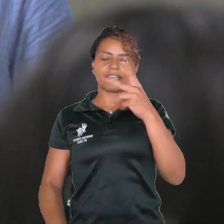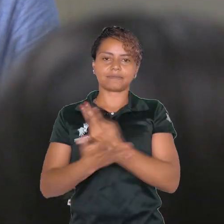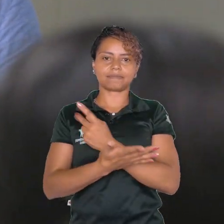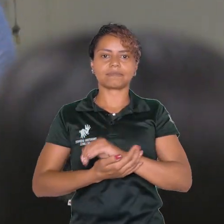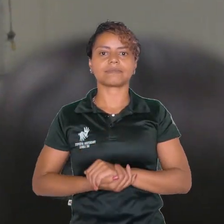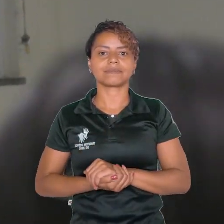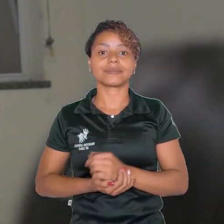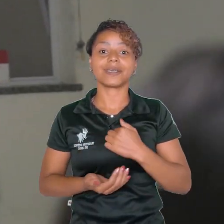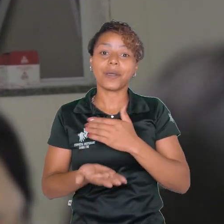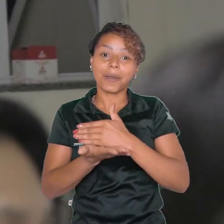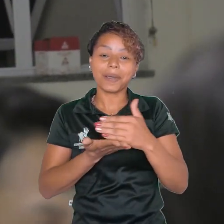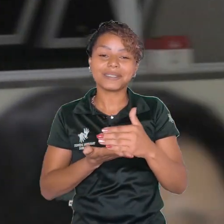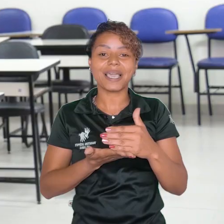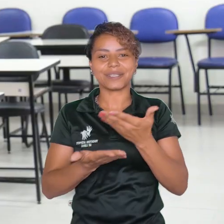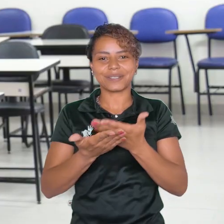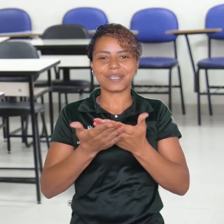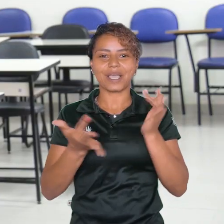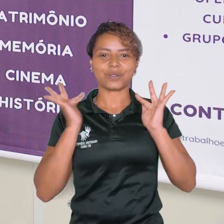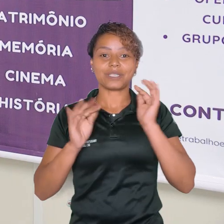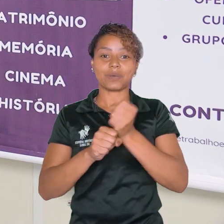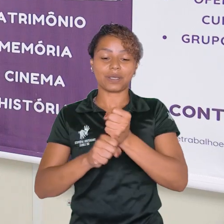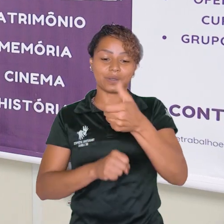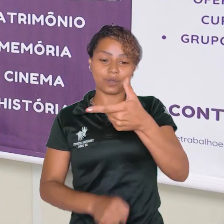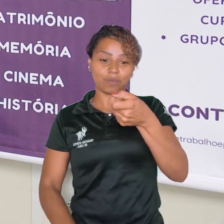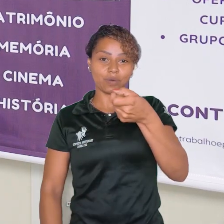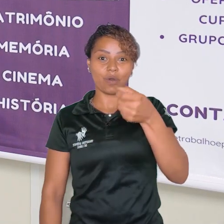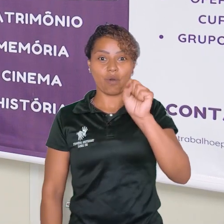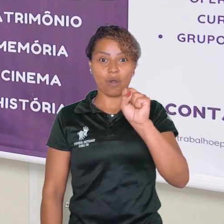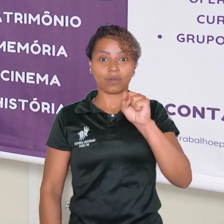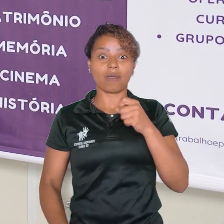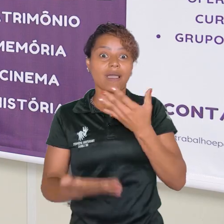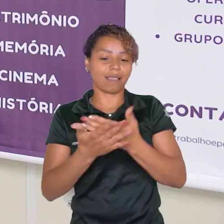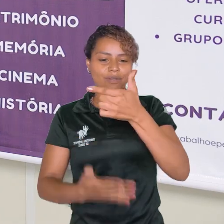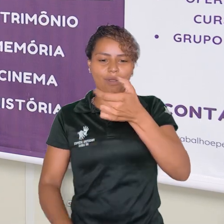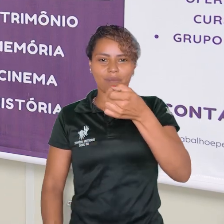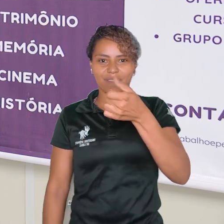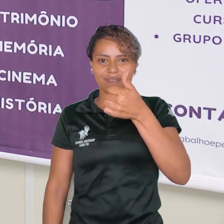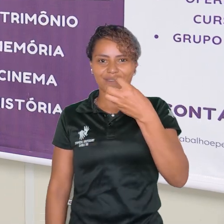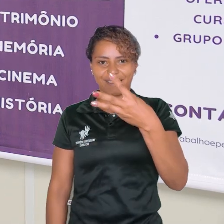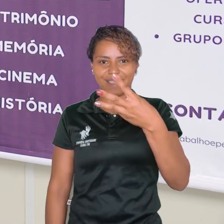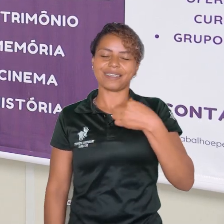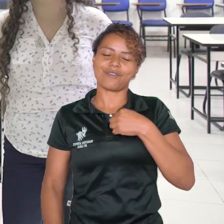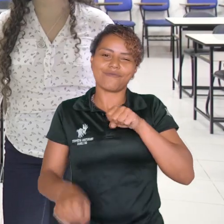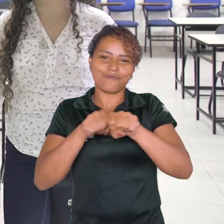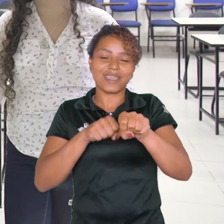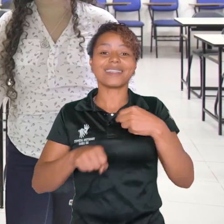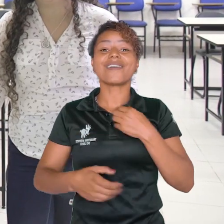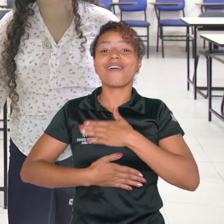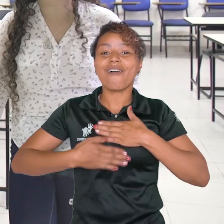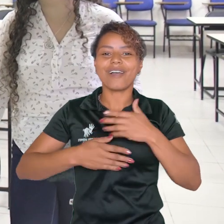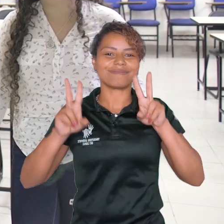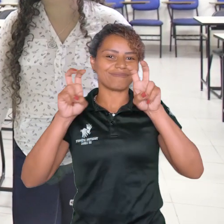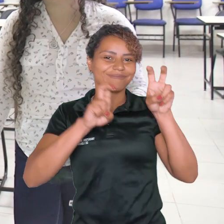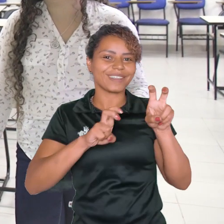geral e também a sociedade que ela vive. Eu entrei no curso de turismo em 2008 e me graduei em 2013. Eu gostava